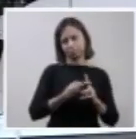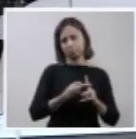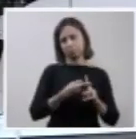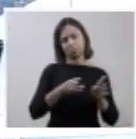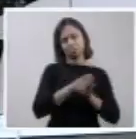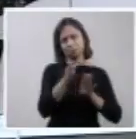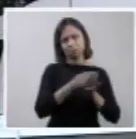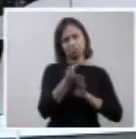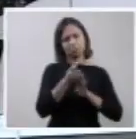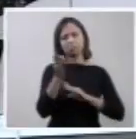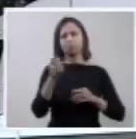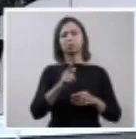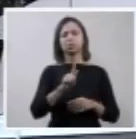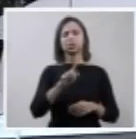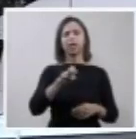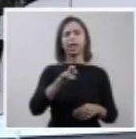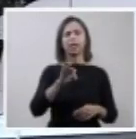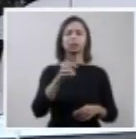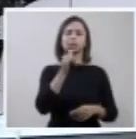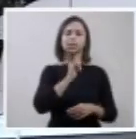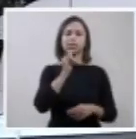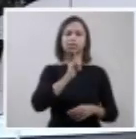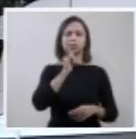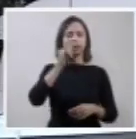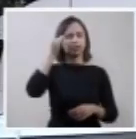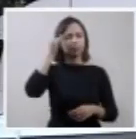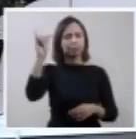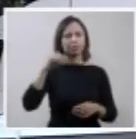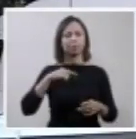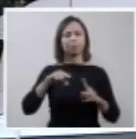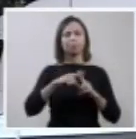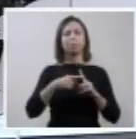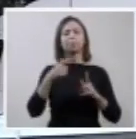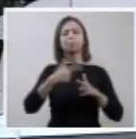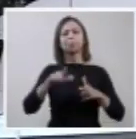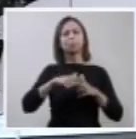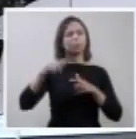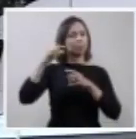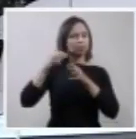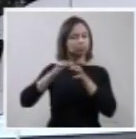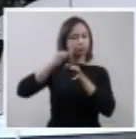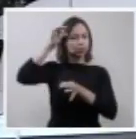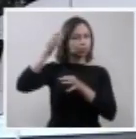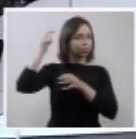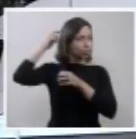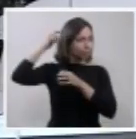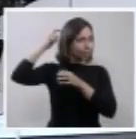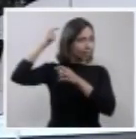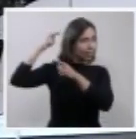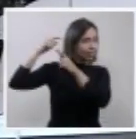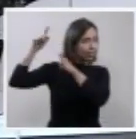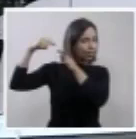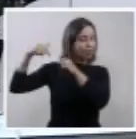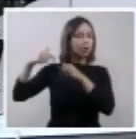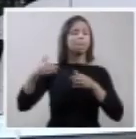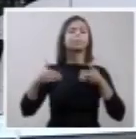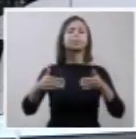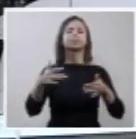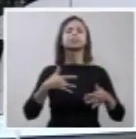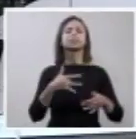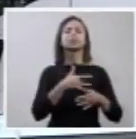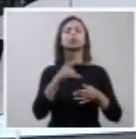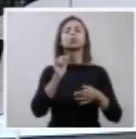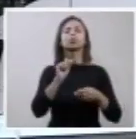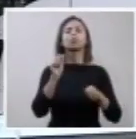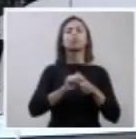Por exemplo, para a prevenção de distúrbios de fechamento do tubo neural, o Ministério da Saúde promove ações eficazes